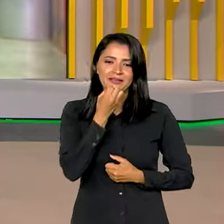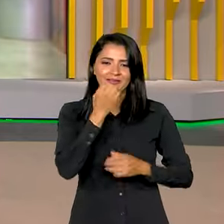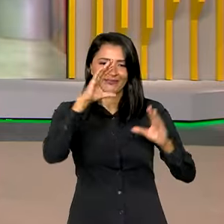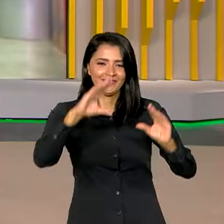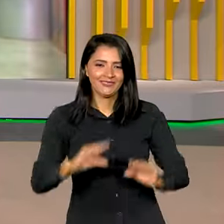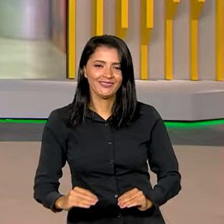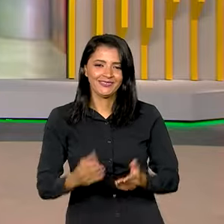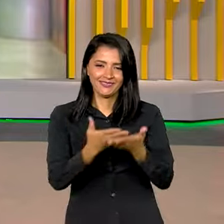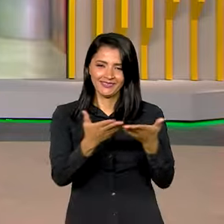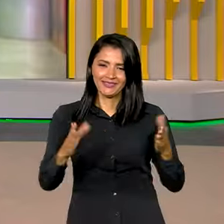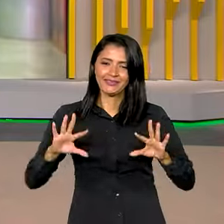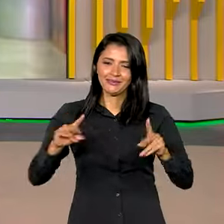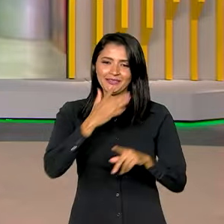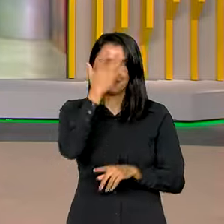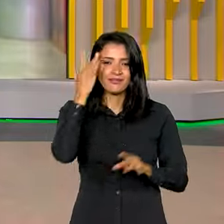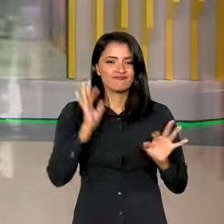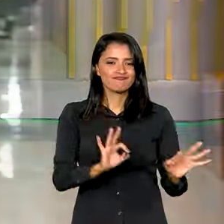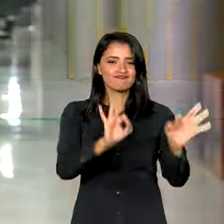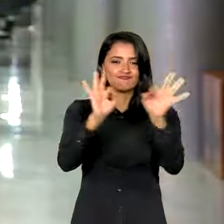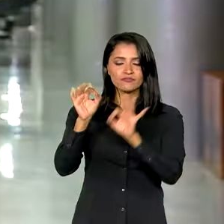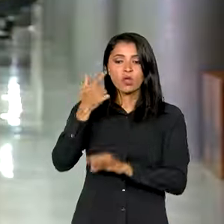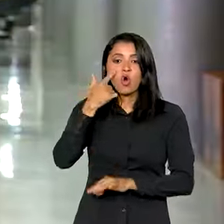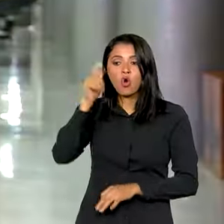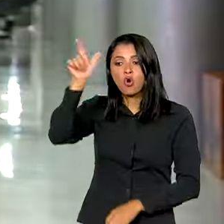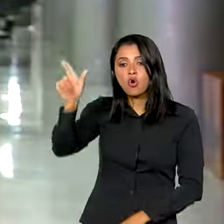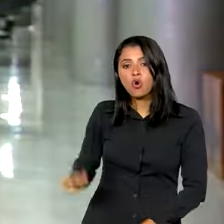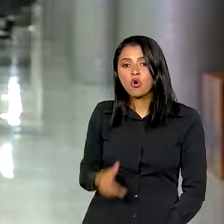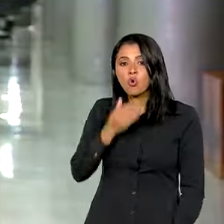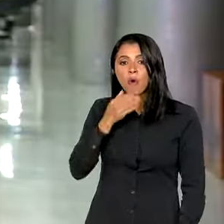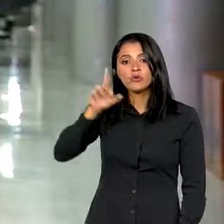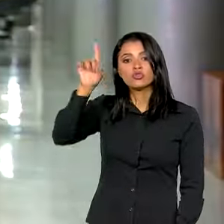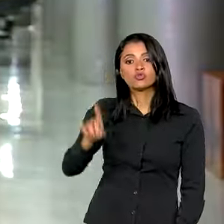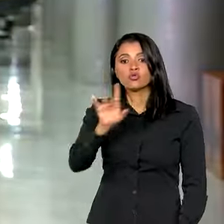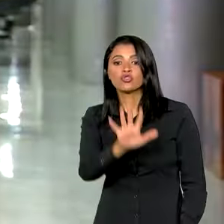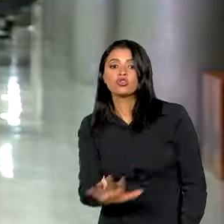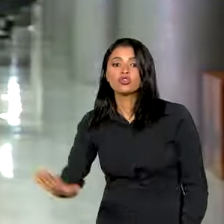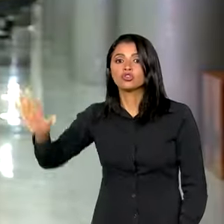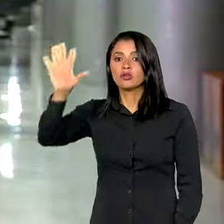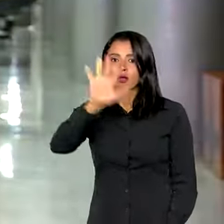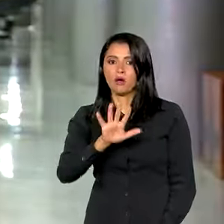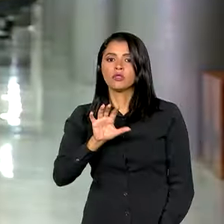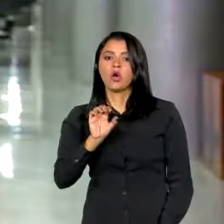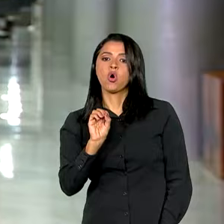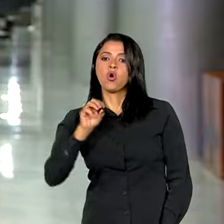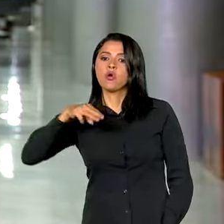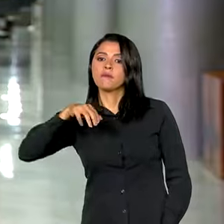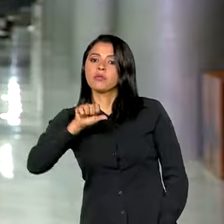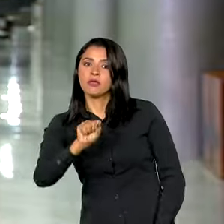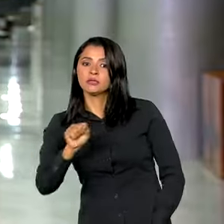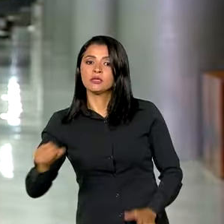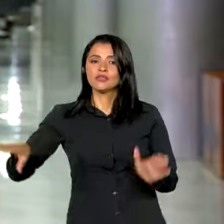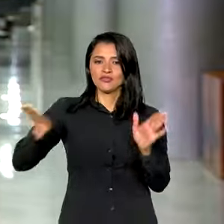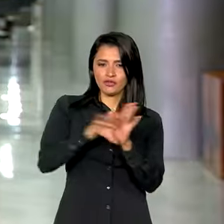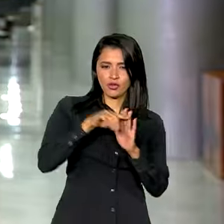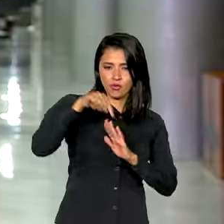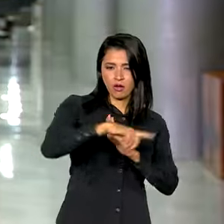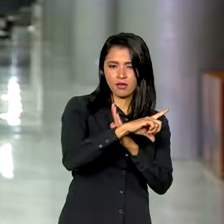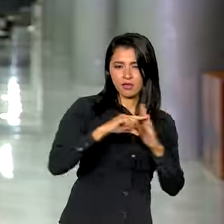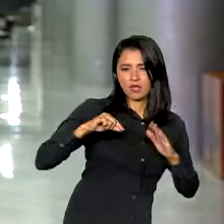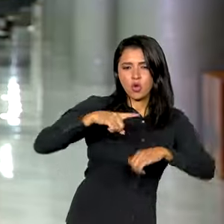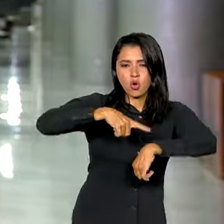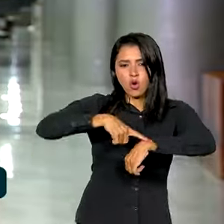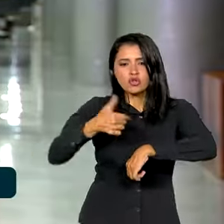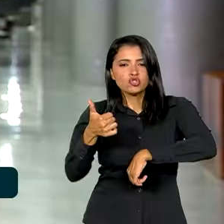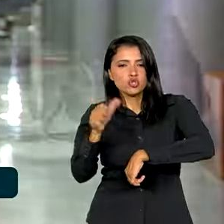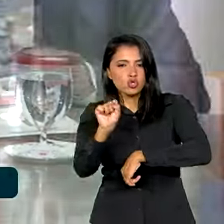boa noite a todos que nos assistem. Olha, o diretor-geral da OMS, Tedros Adhanom, chegou aqui no Palácio do Planalto por volta das